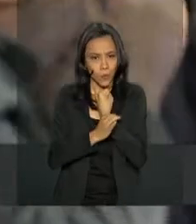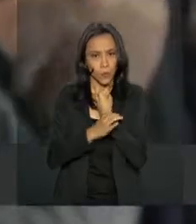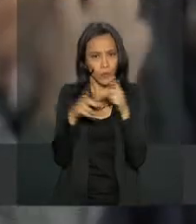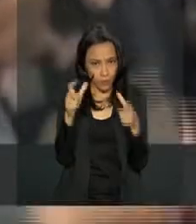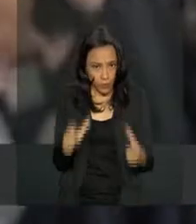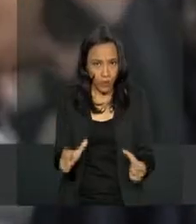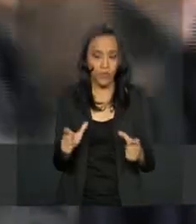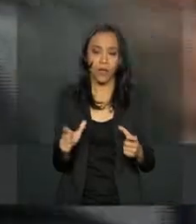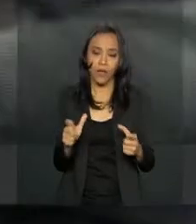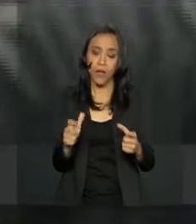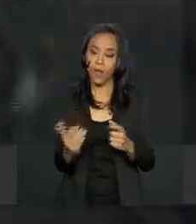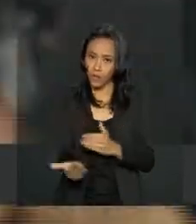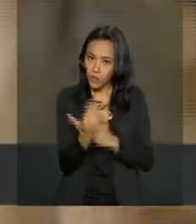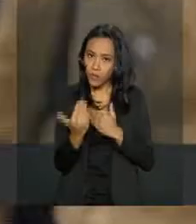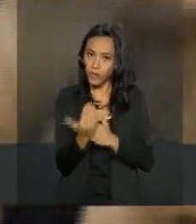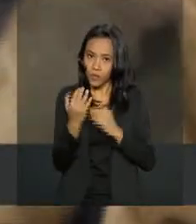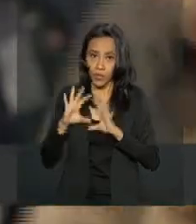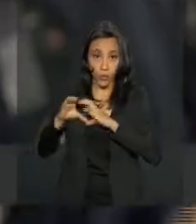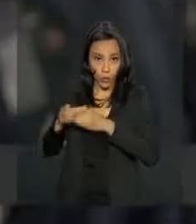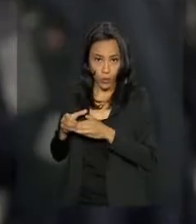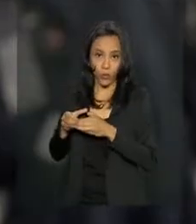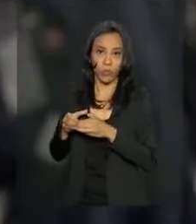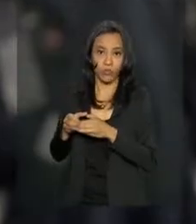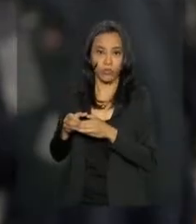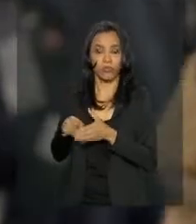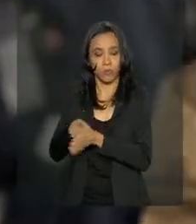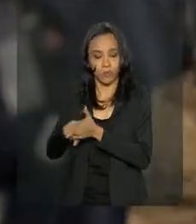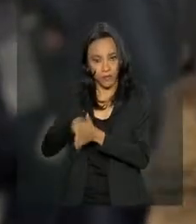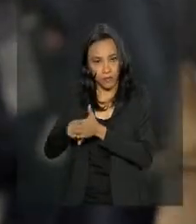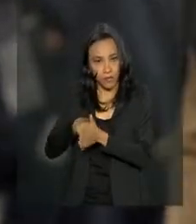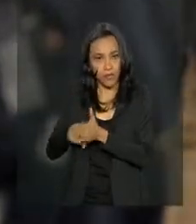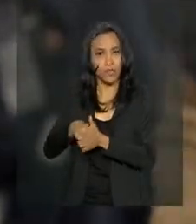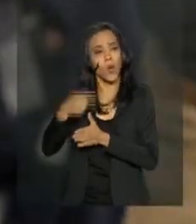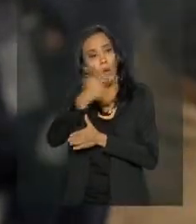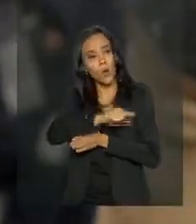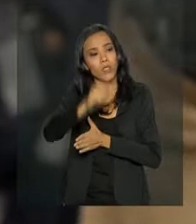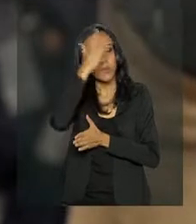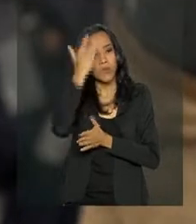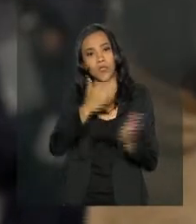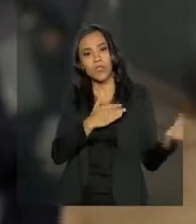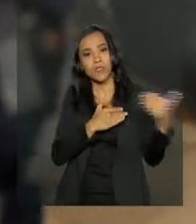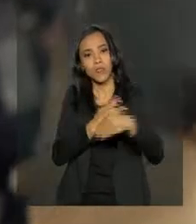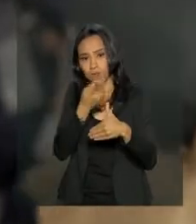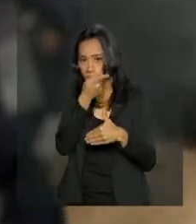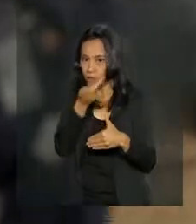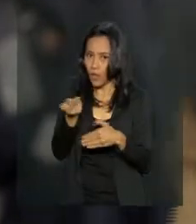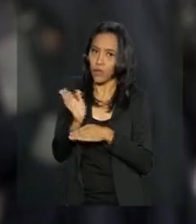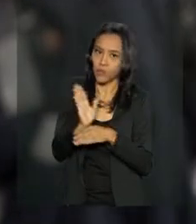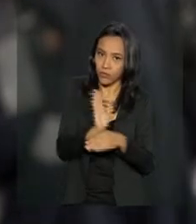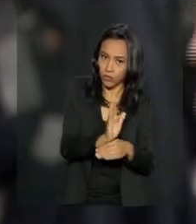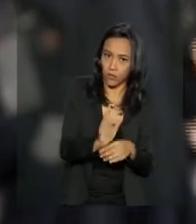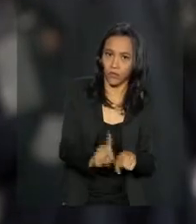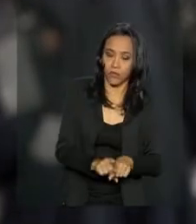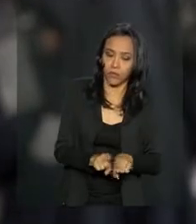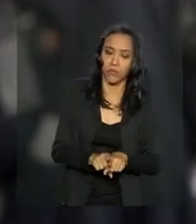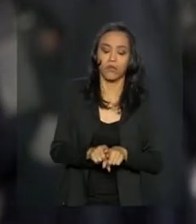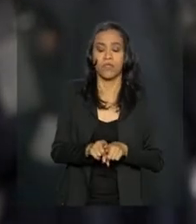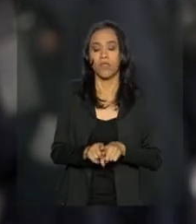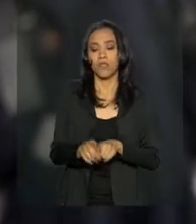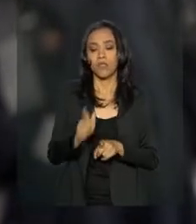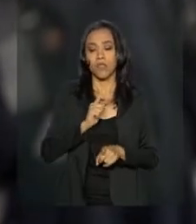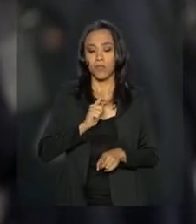Supre o grupo base, pesquisadores, visitantes de tudo, né? Temos aqui condições de